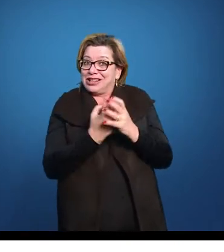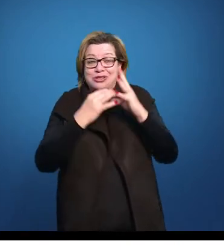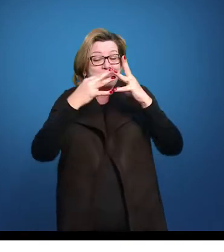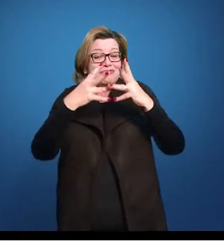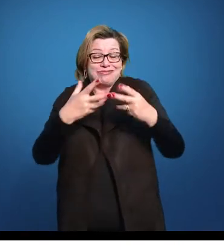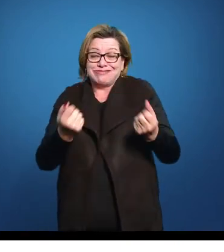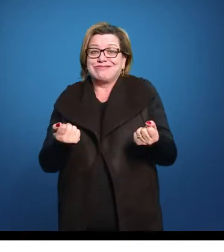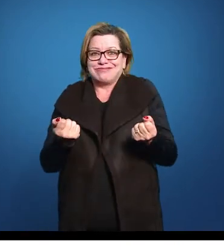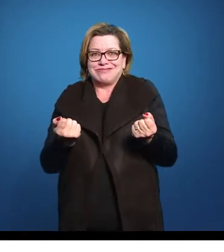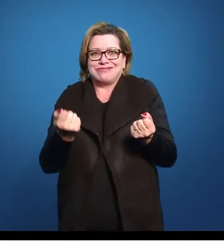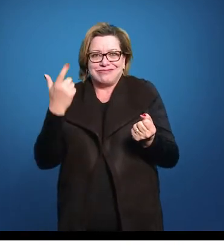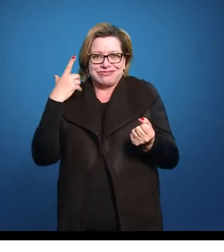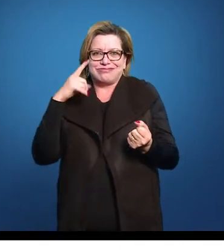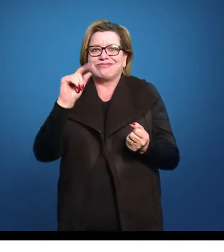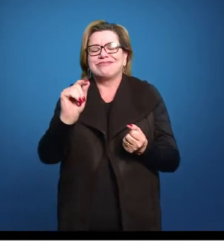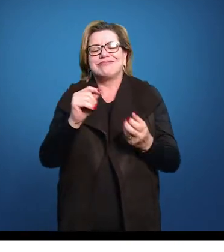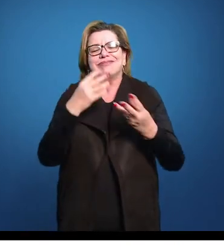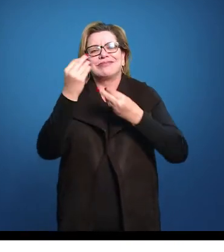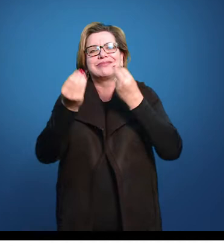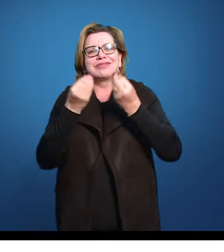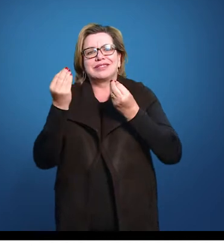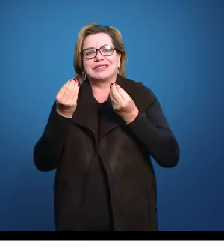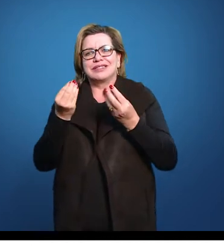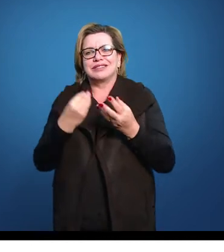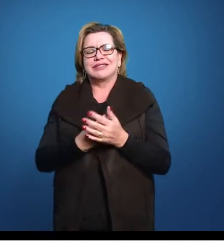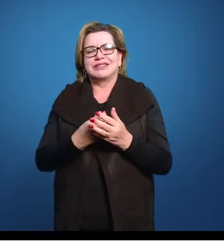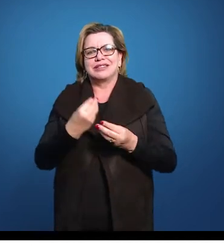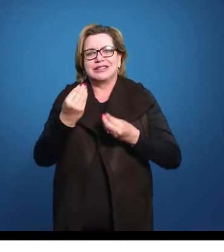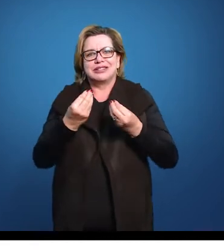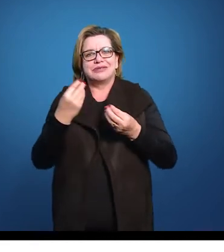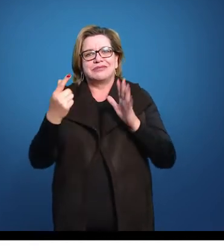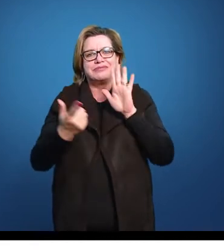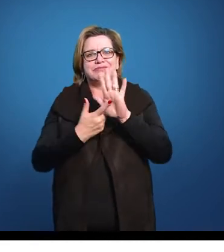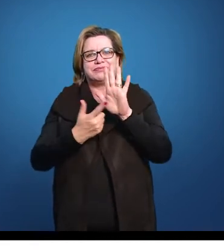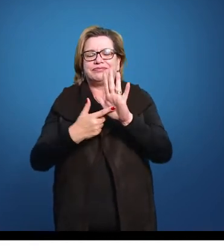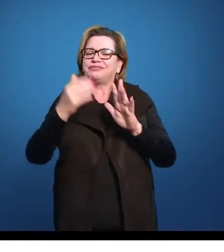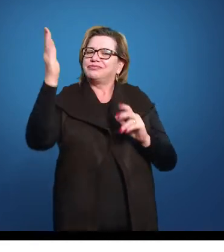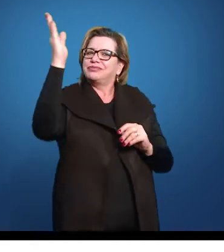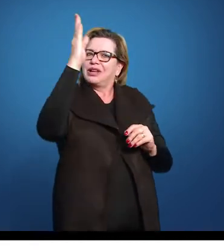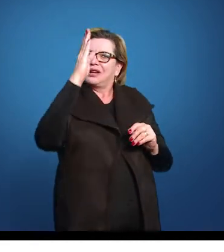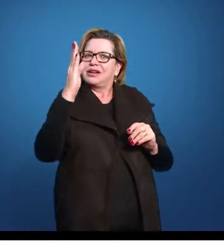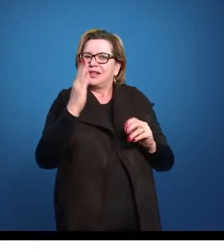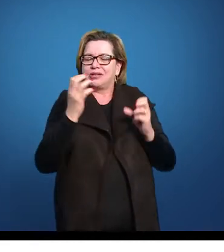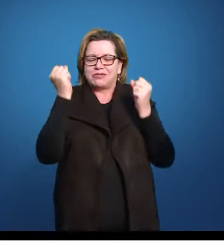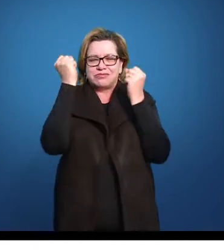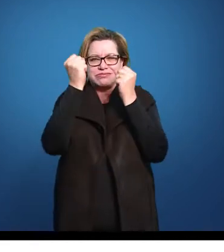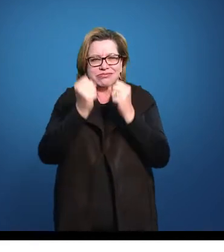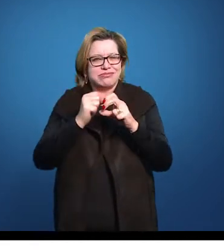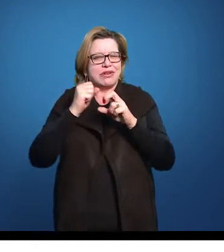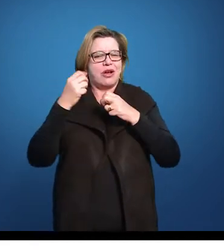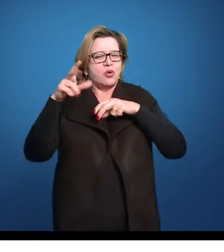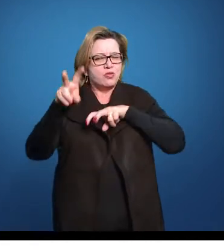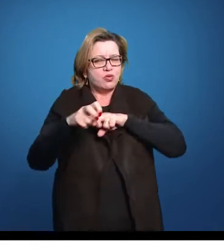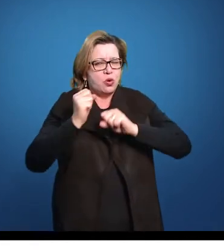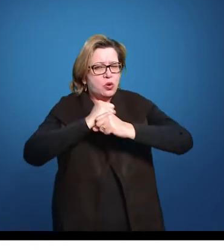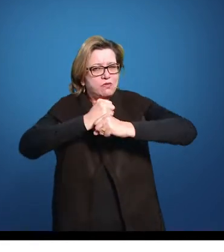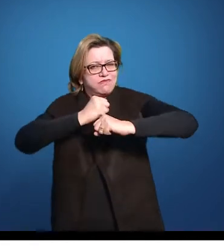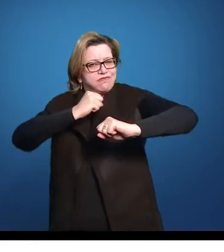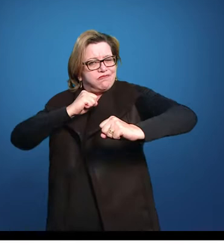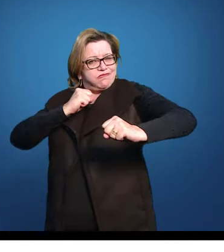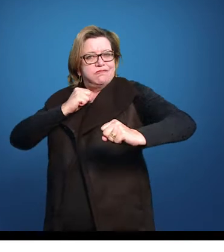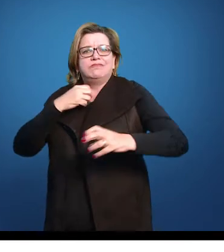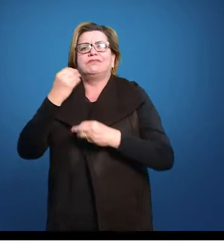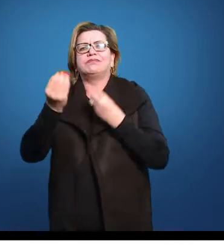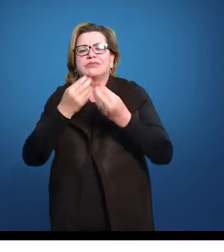tudo dá. Ou seja, essa ideia de bastante fertilidade. Esse Brasil poderia ser uma grande lavoura, pelo menos. E a gente